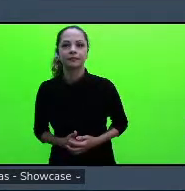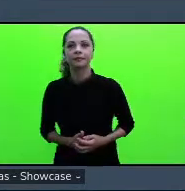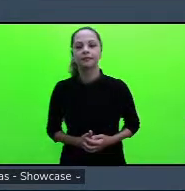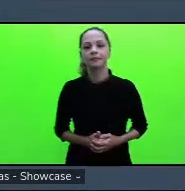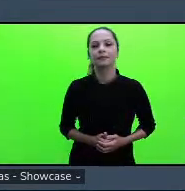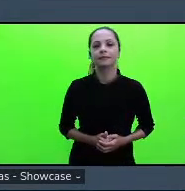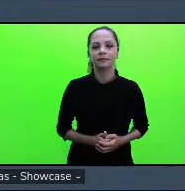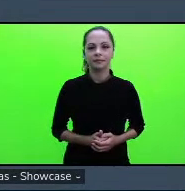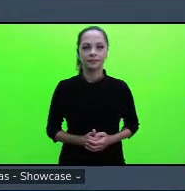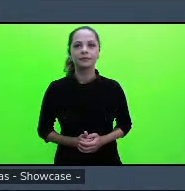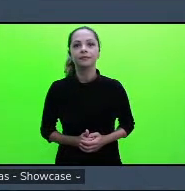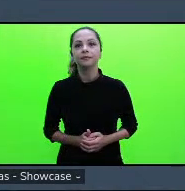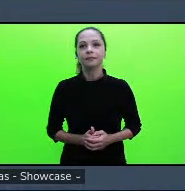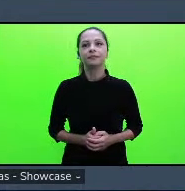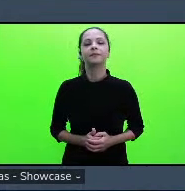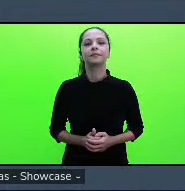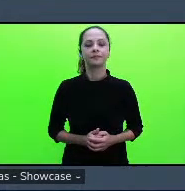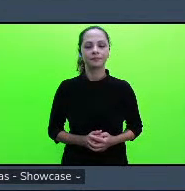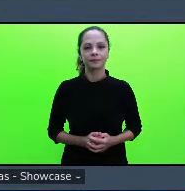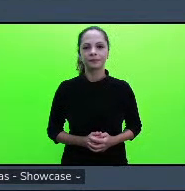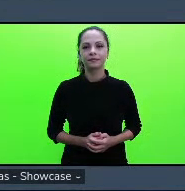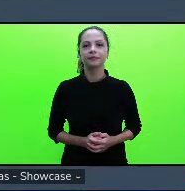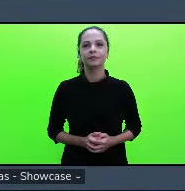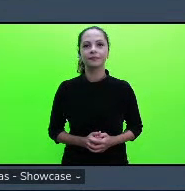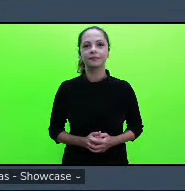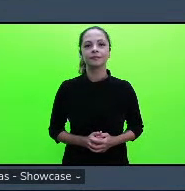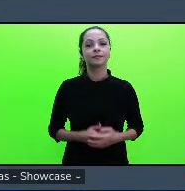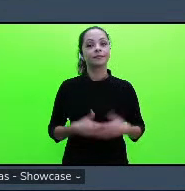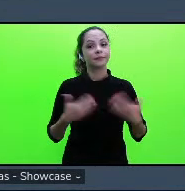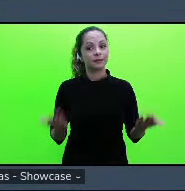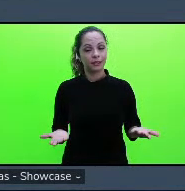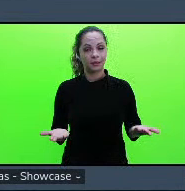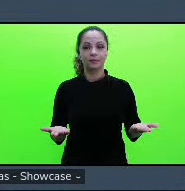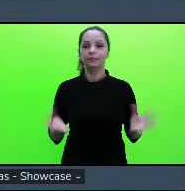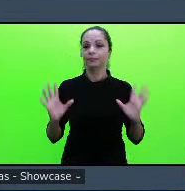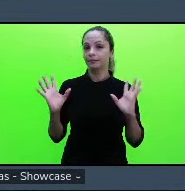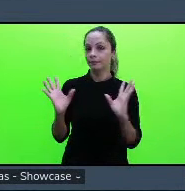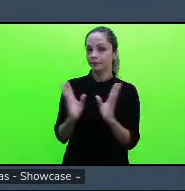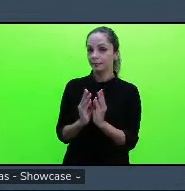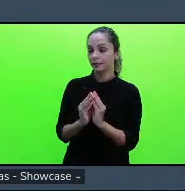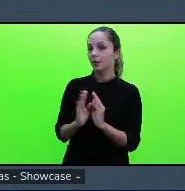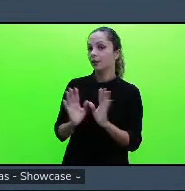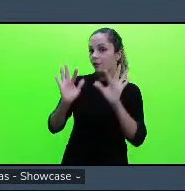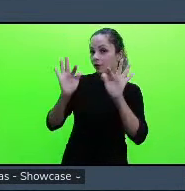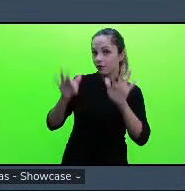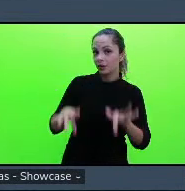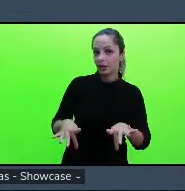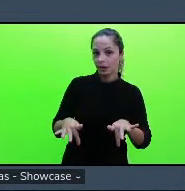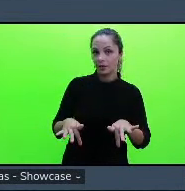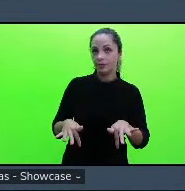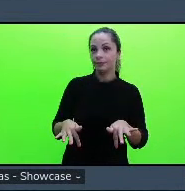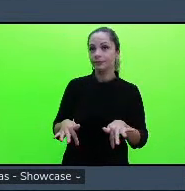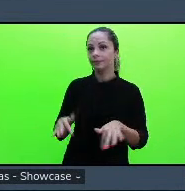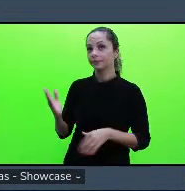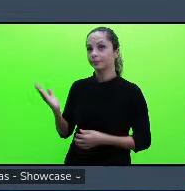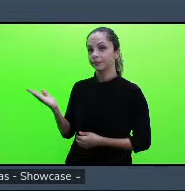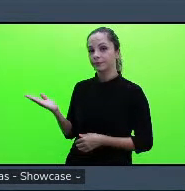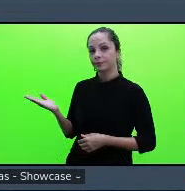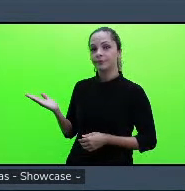elogios então aqui nas considerações finais esse estudo